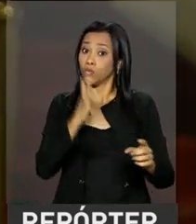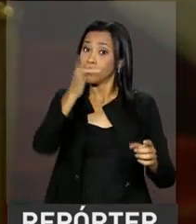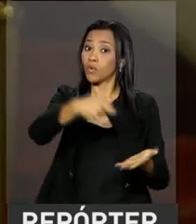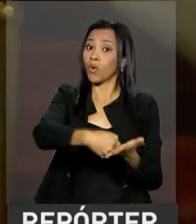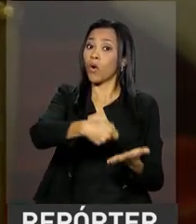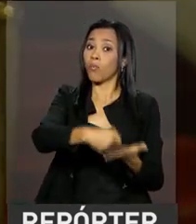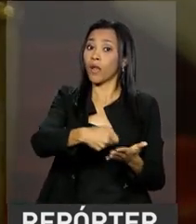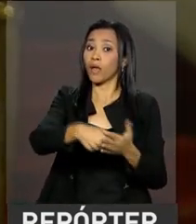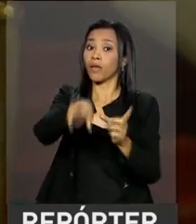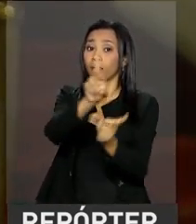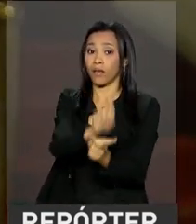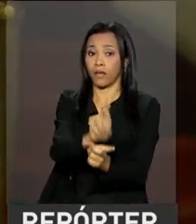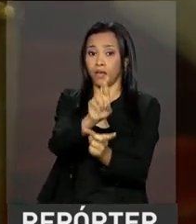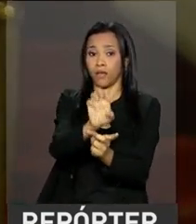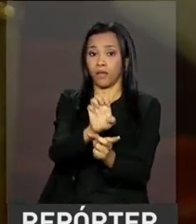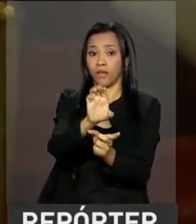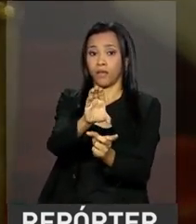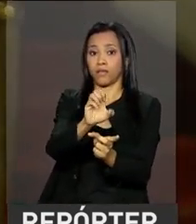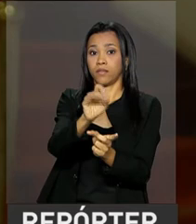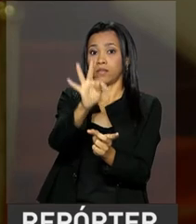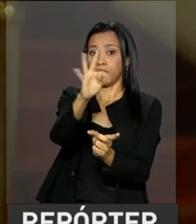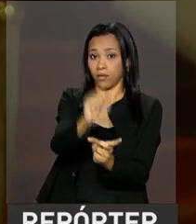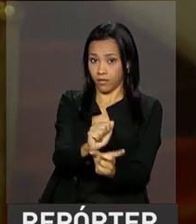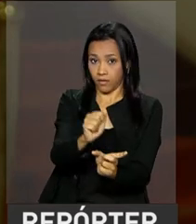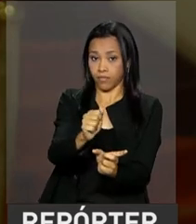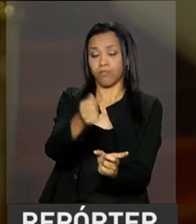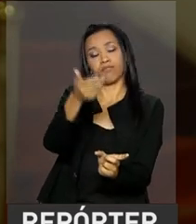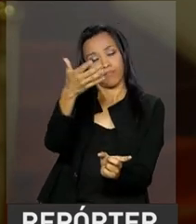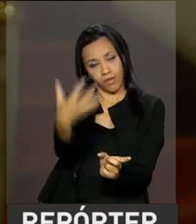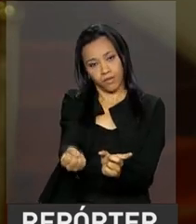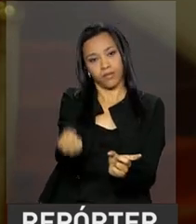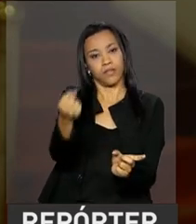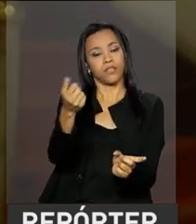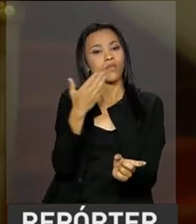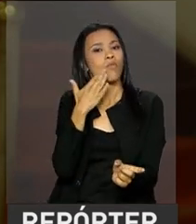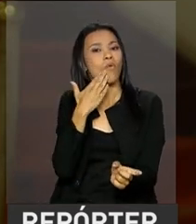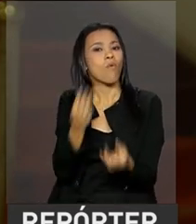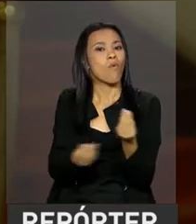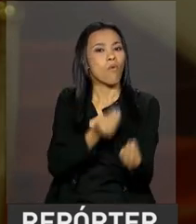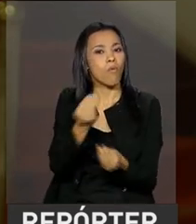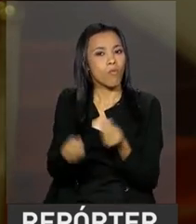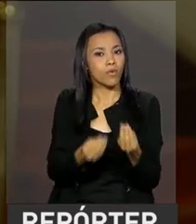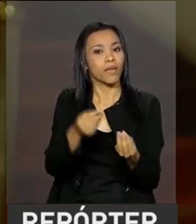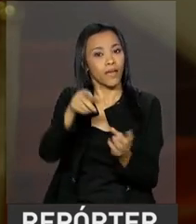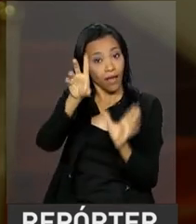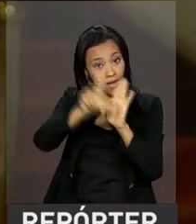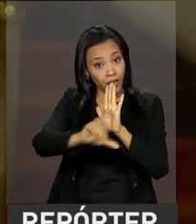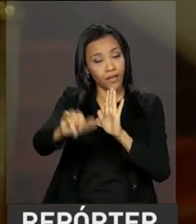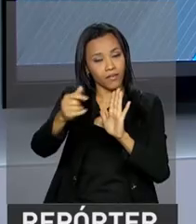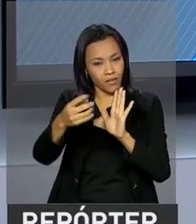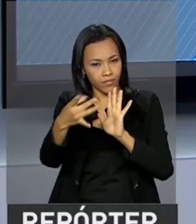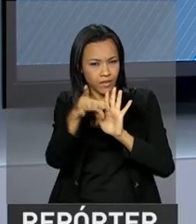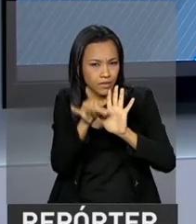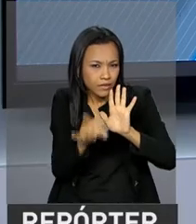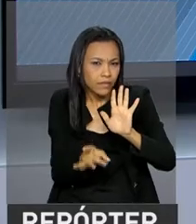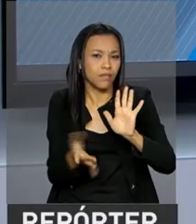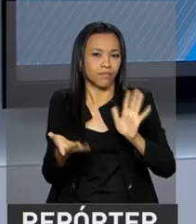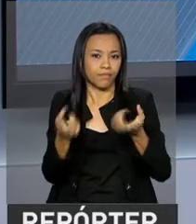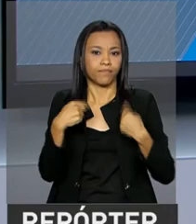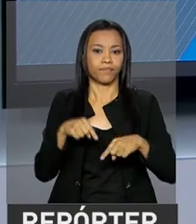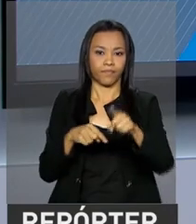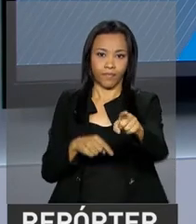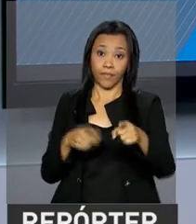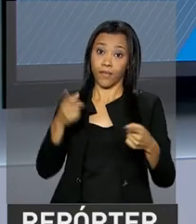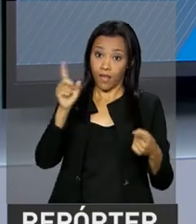Receita Federal aceite o patrocínio por lucro presumido, que eu acho que é o grande gargalo da Lei Rouanet é esse. Tá aí, a